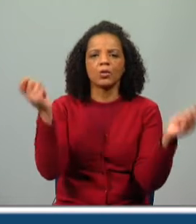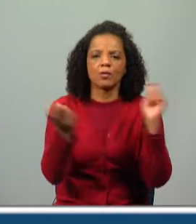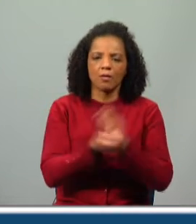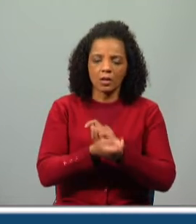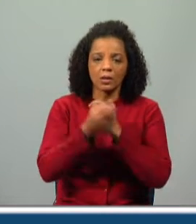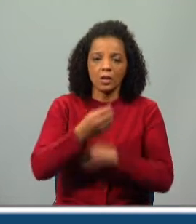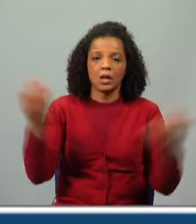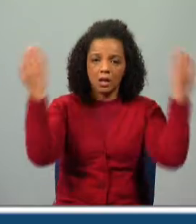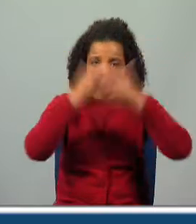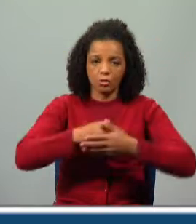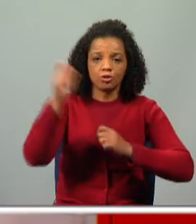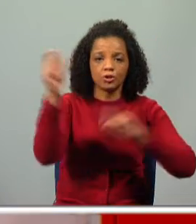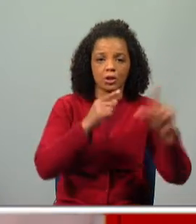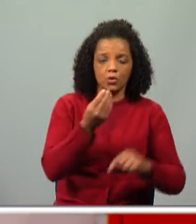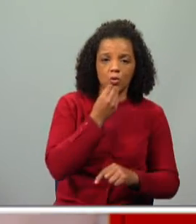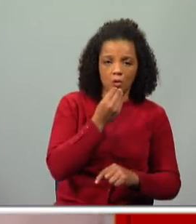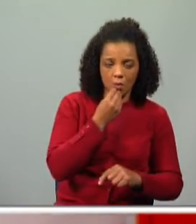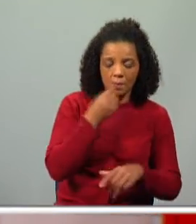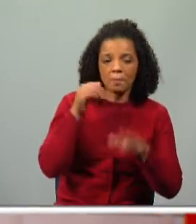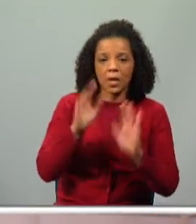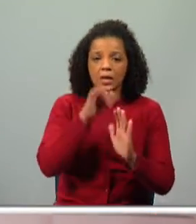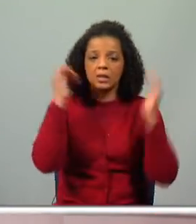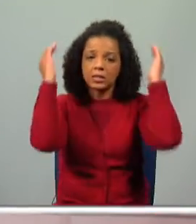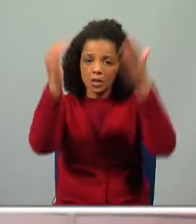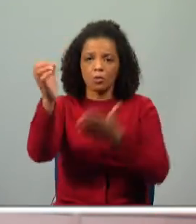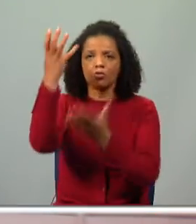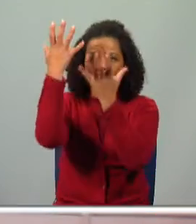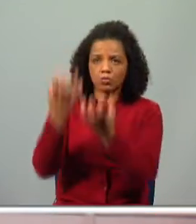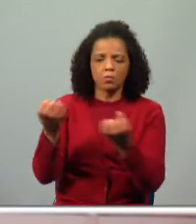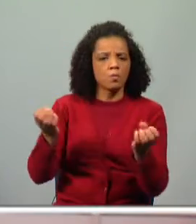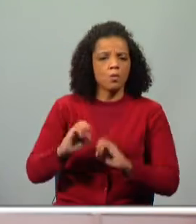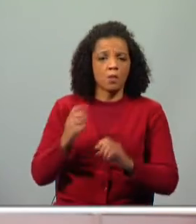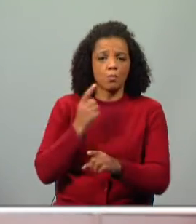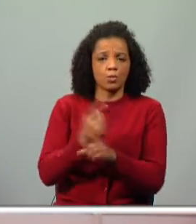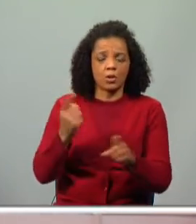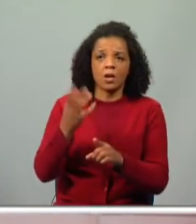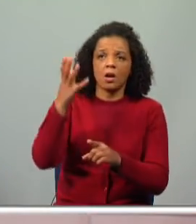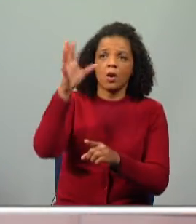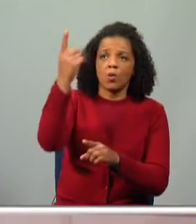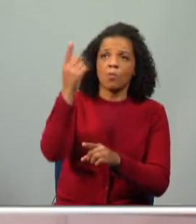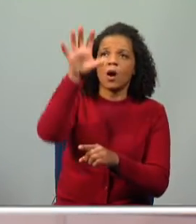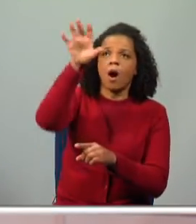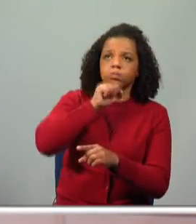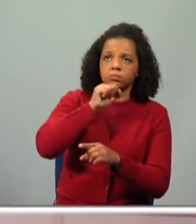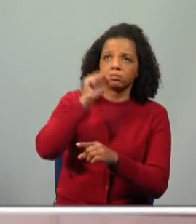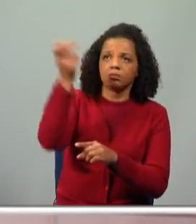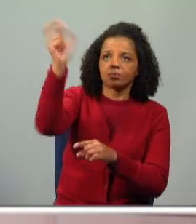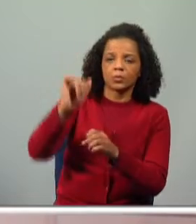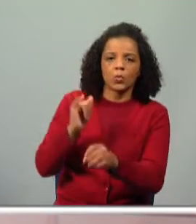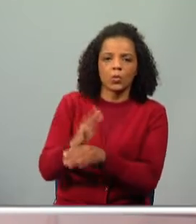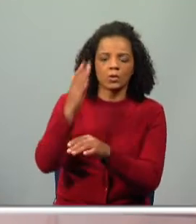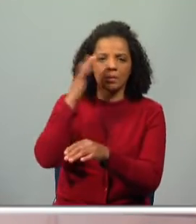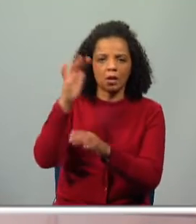noite. Ela comia as estrelas, mas o céu não ficava escuro, porque logo outra estrela ia nascendo e ainda eram mais